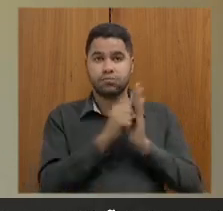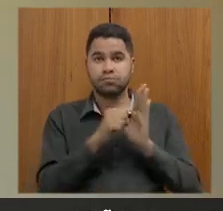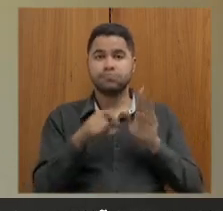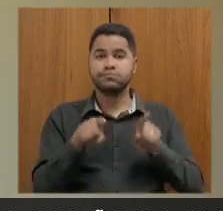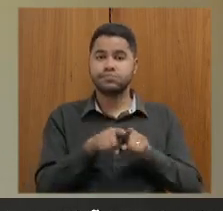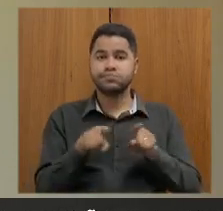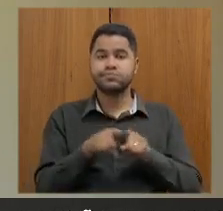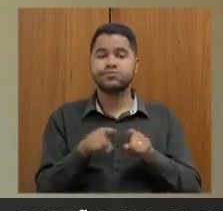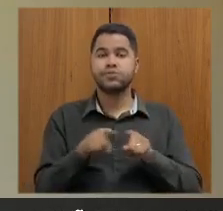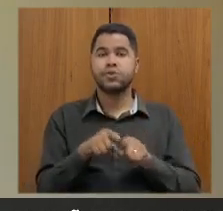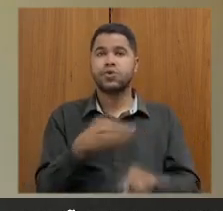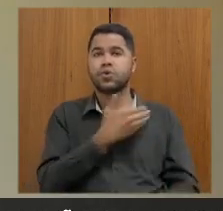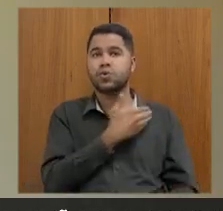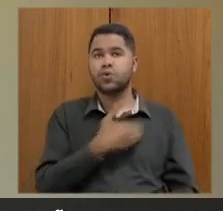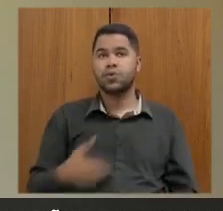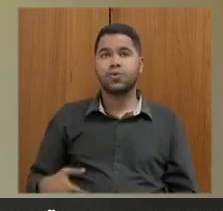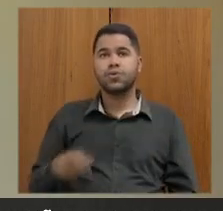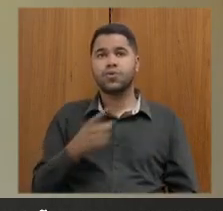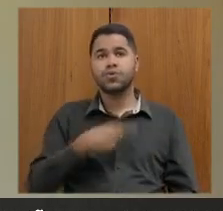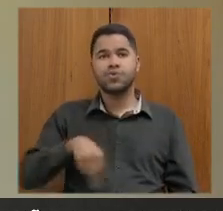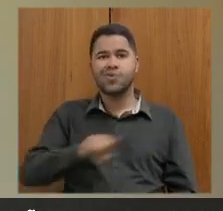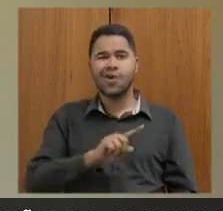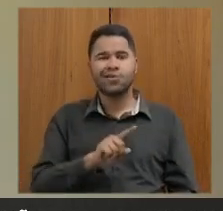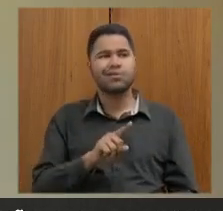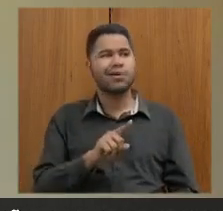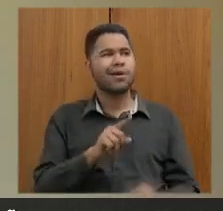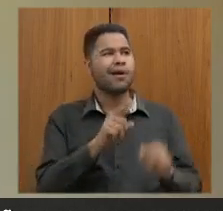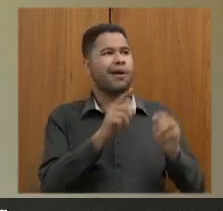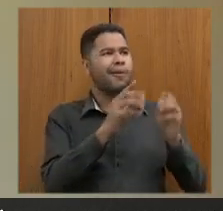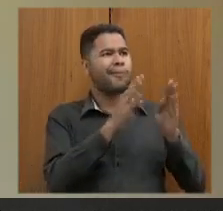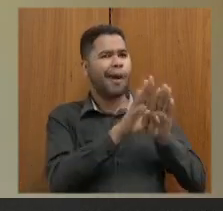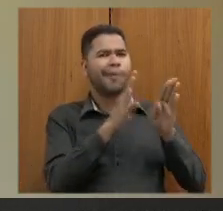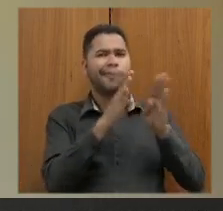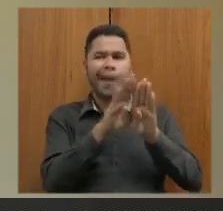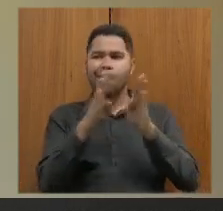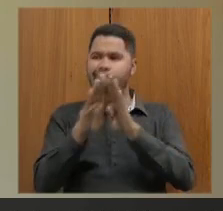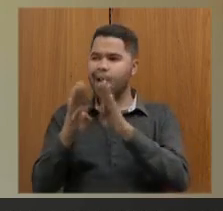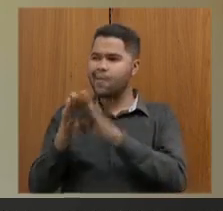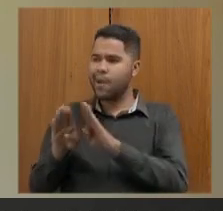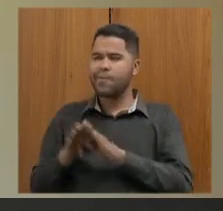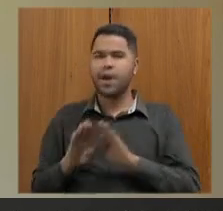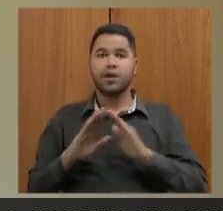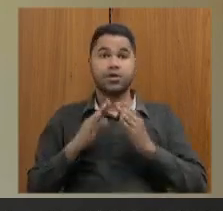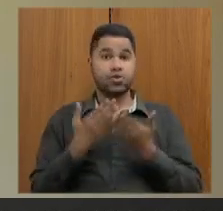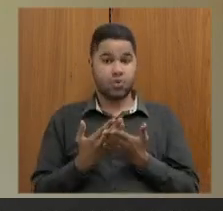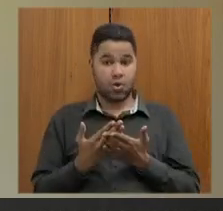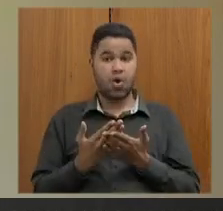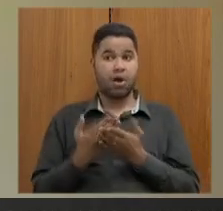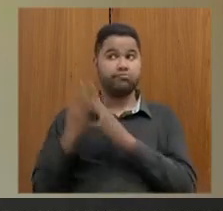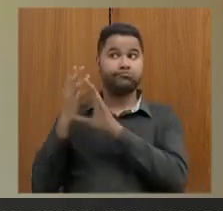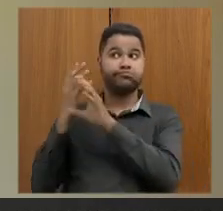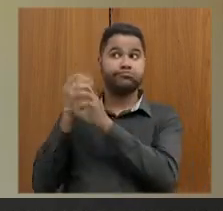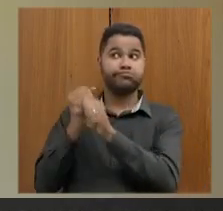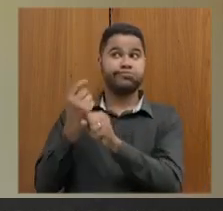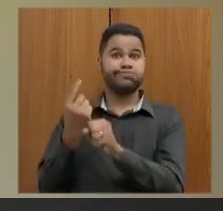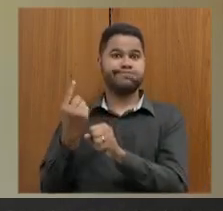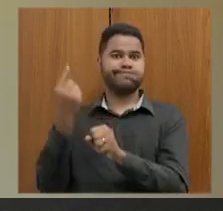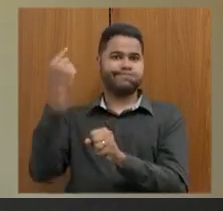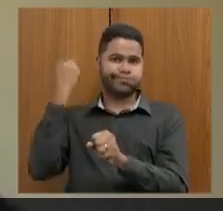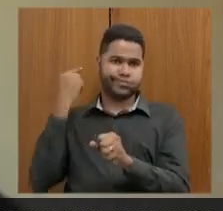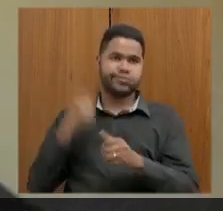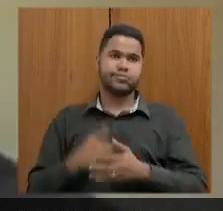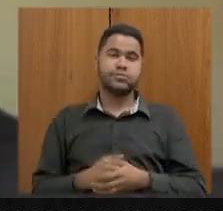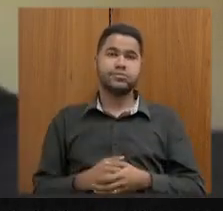que esse foi um governo onde nós assistimos o maior fechamento de escolas da nossa história então é lamentável